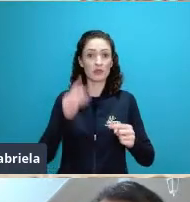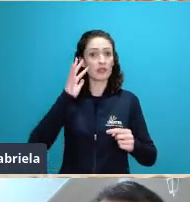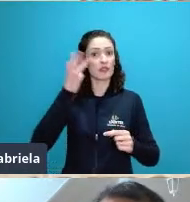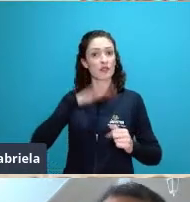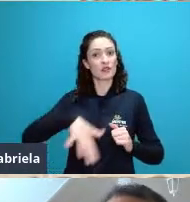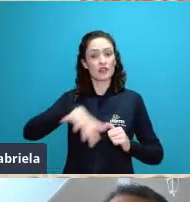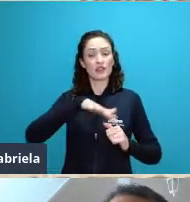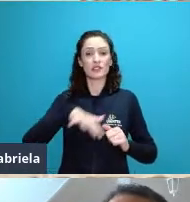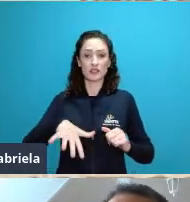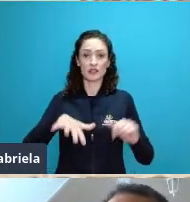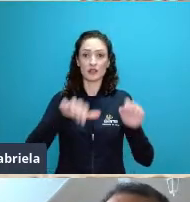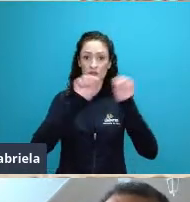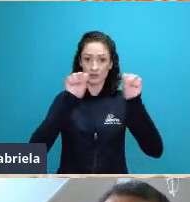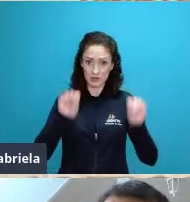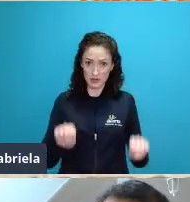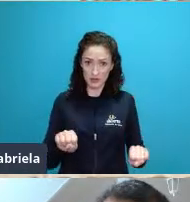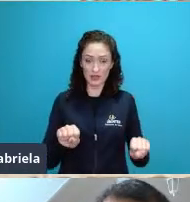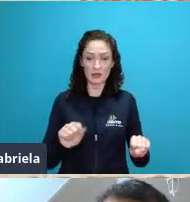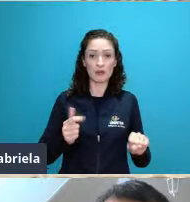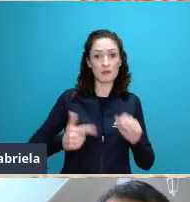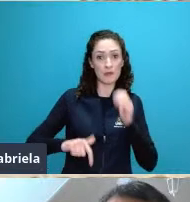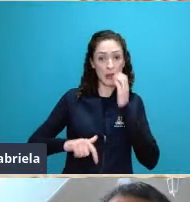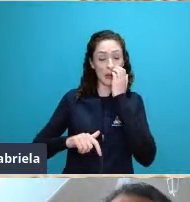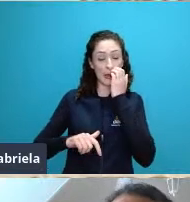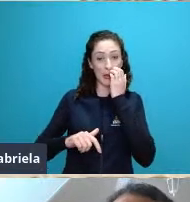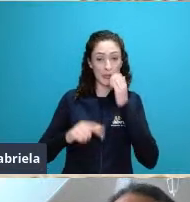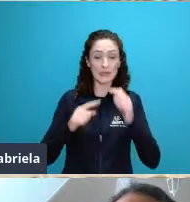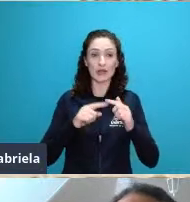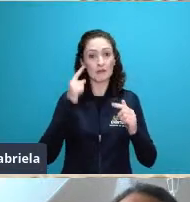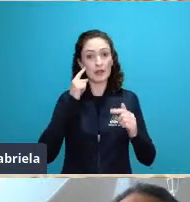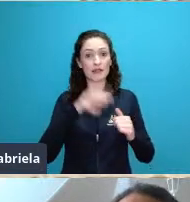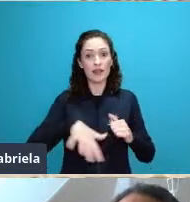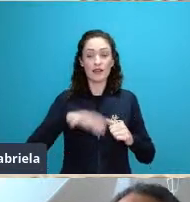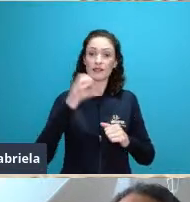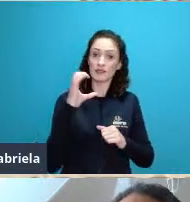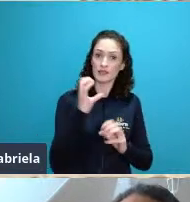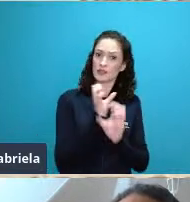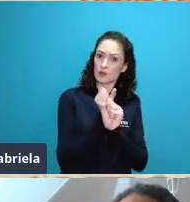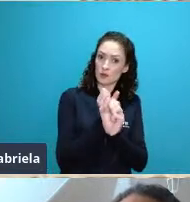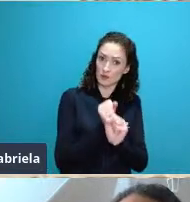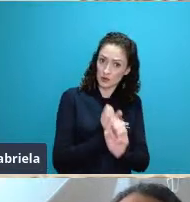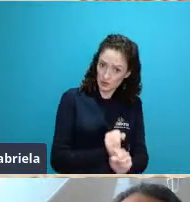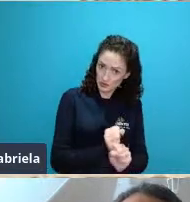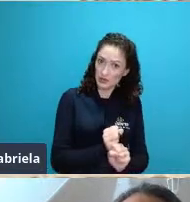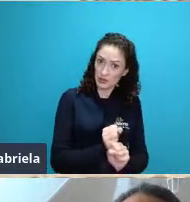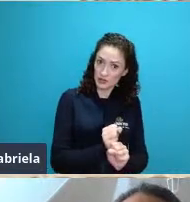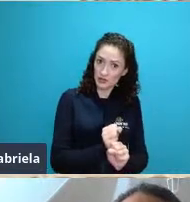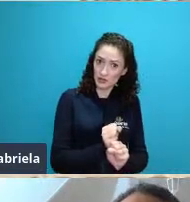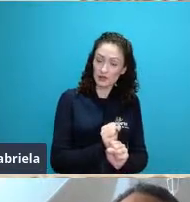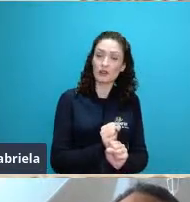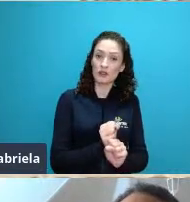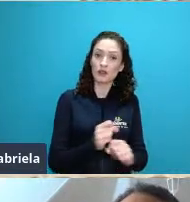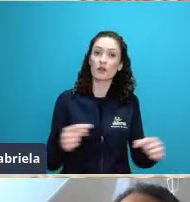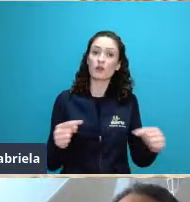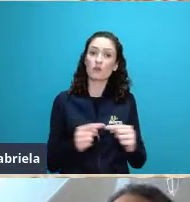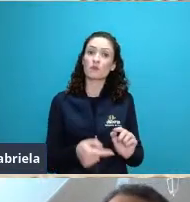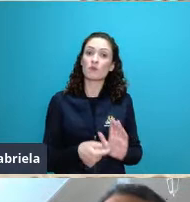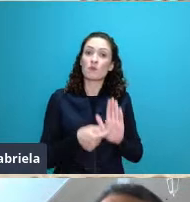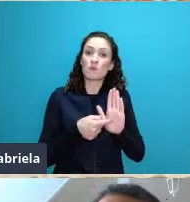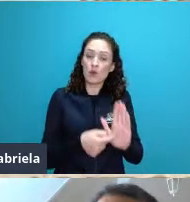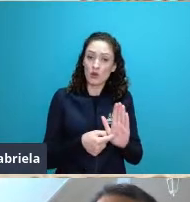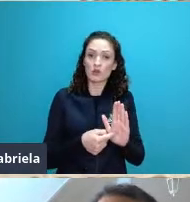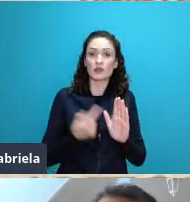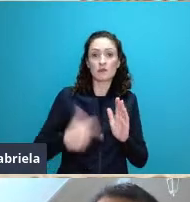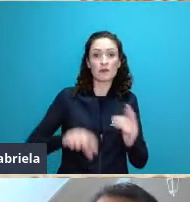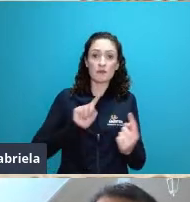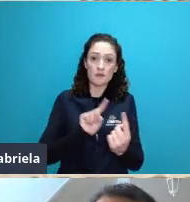sistemas da quantificação da ciência que ela tenta expressar como principais metas a